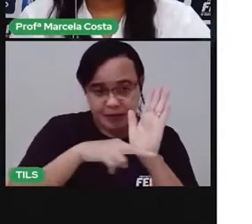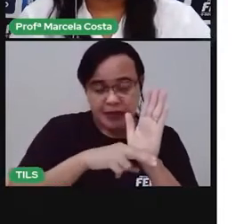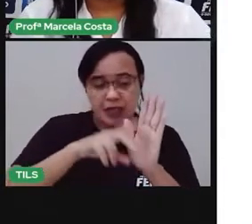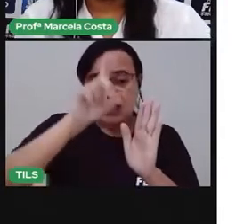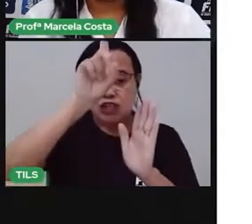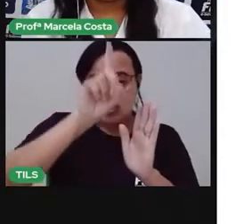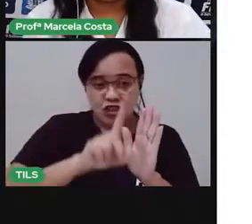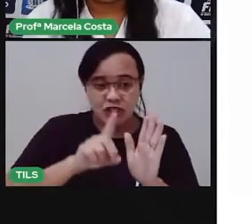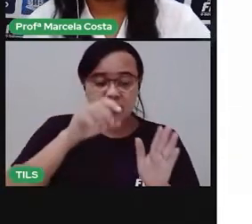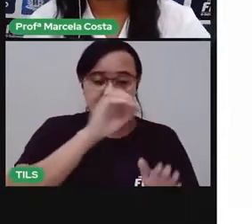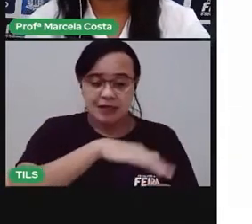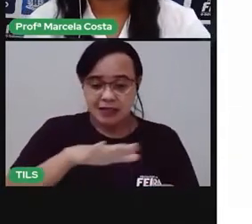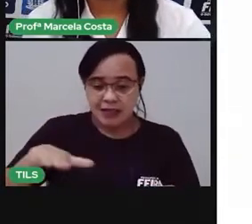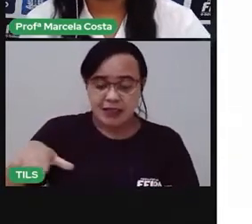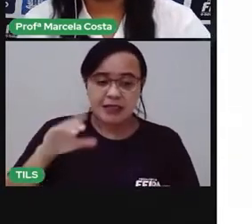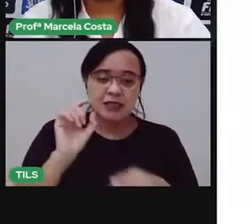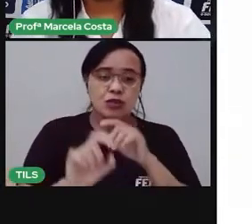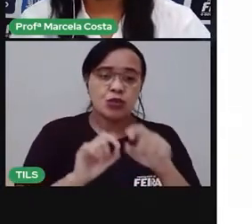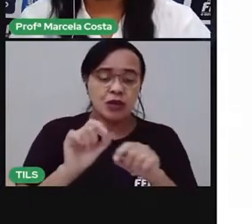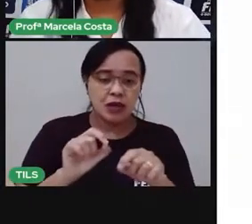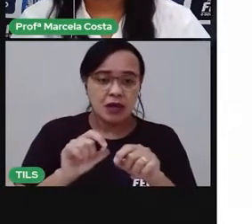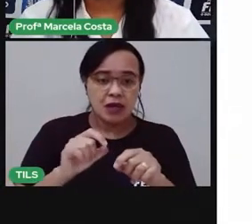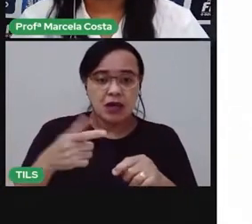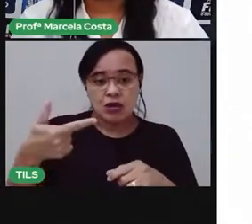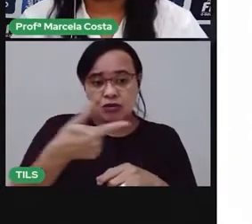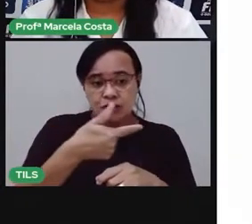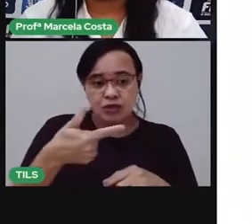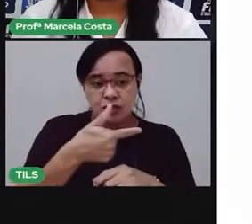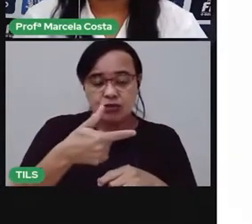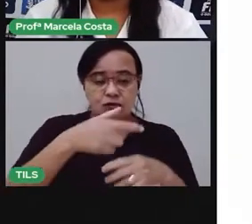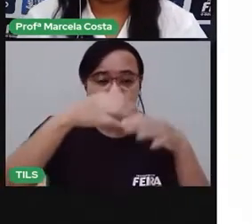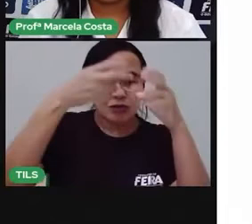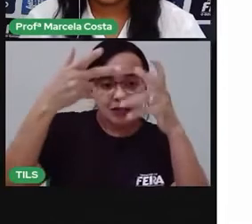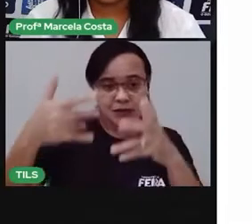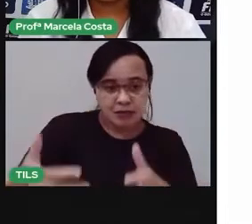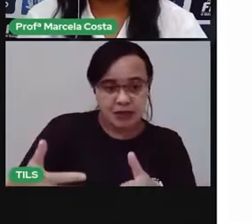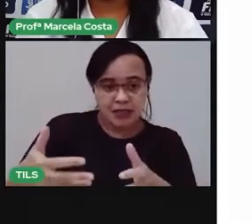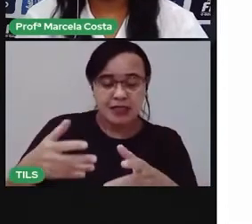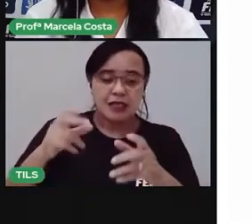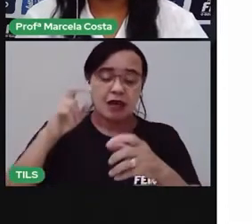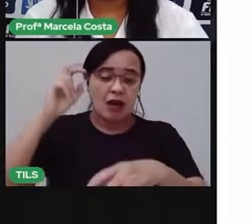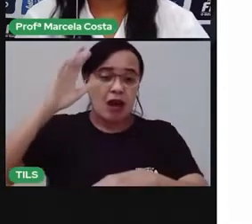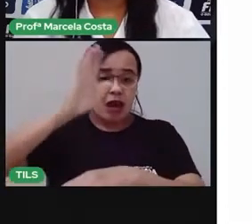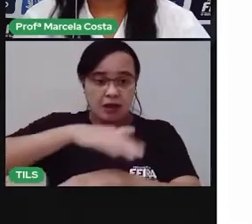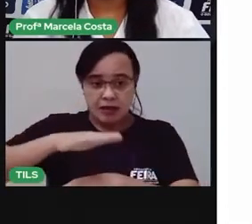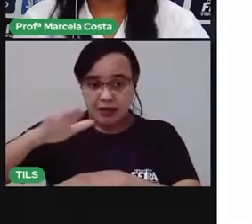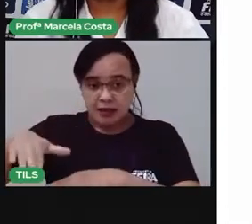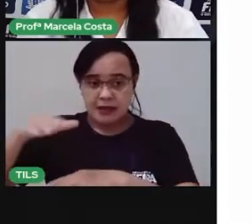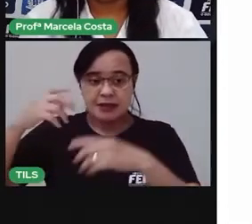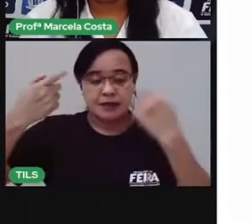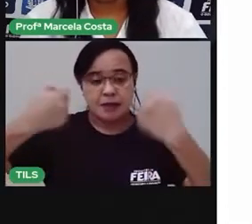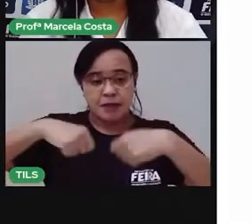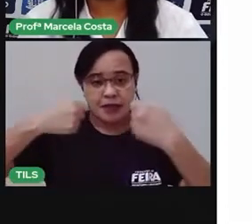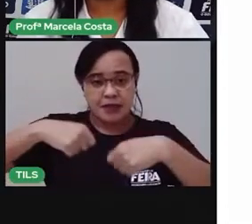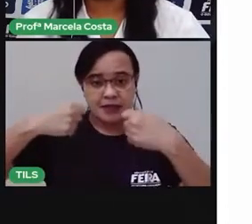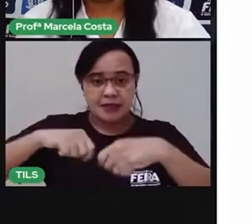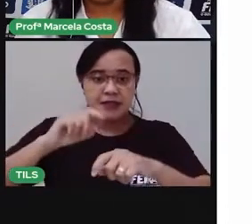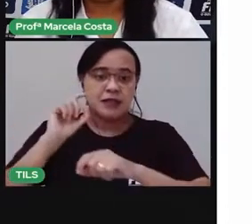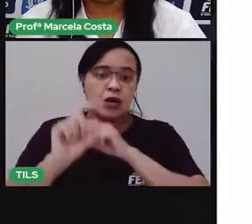será protegida e terá direito ao desenvolvimento físico, mental,